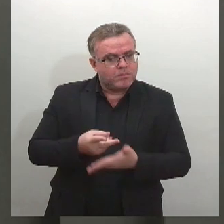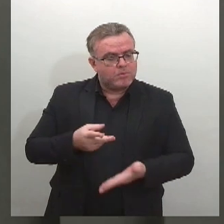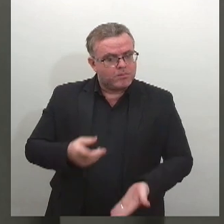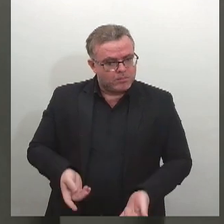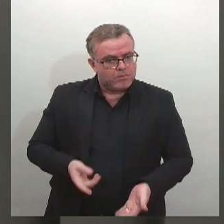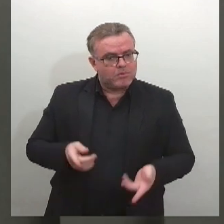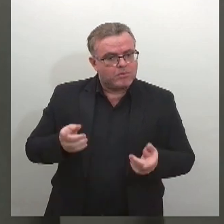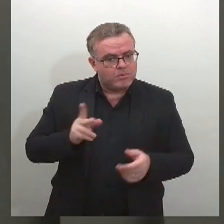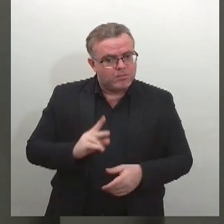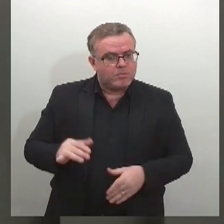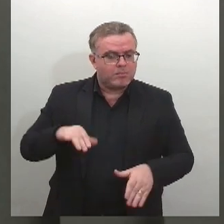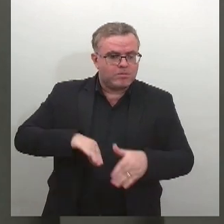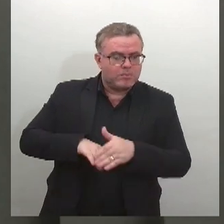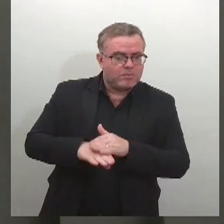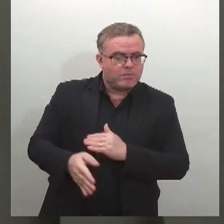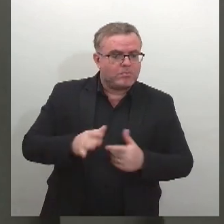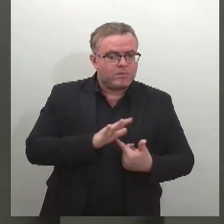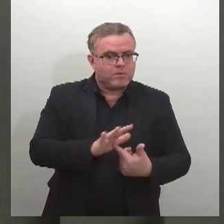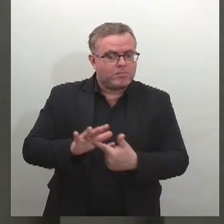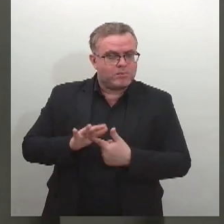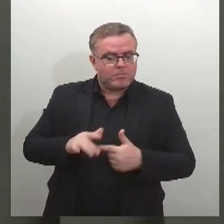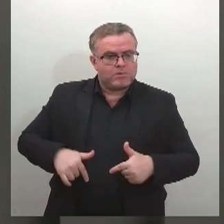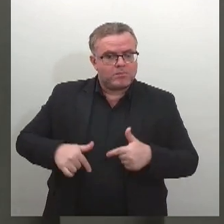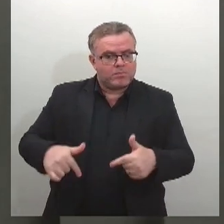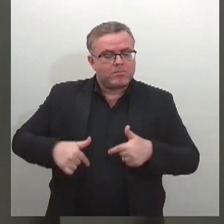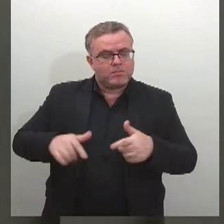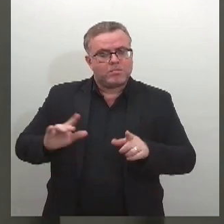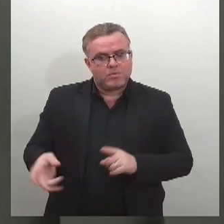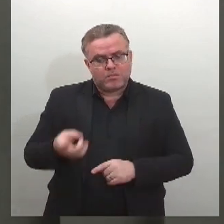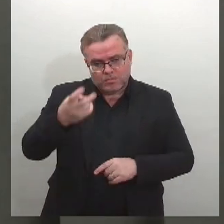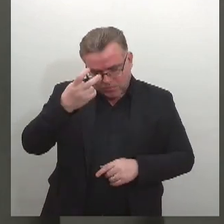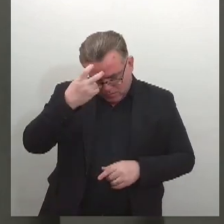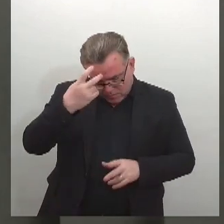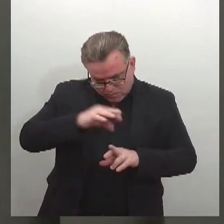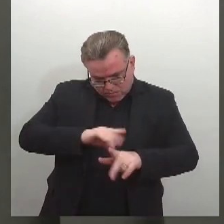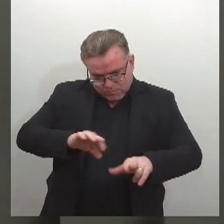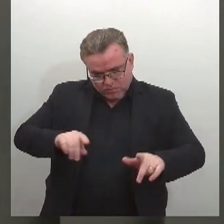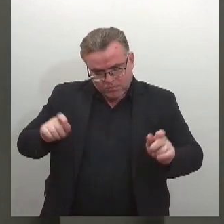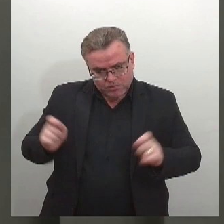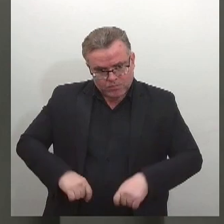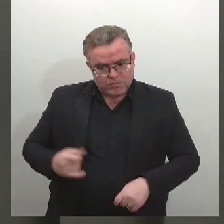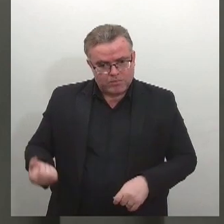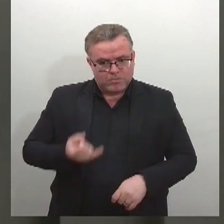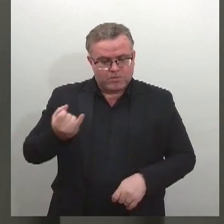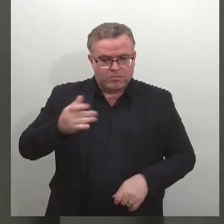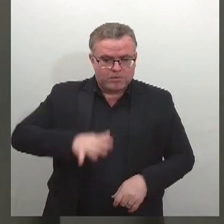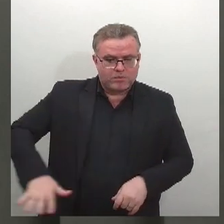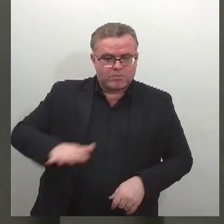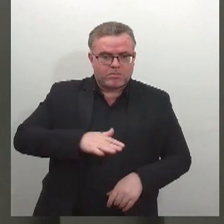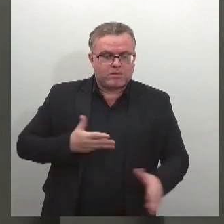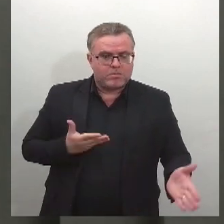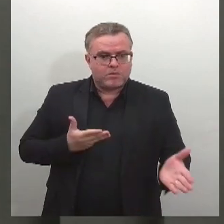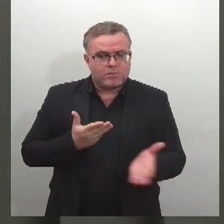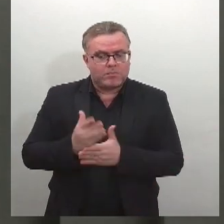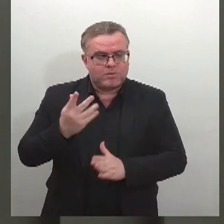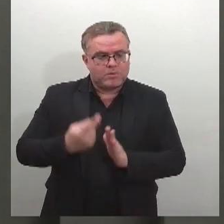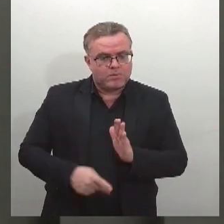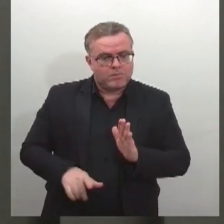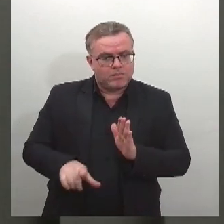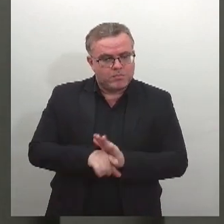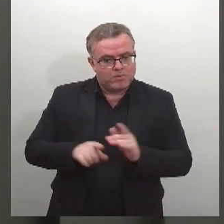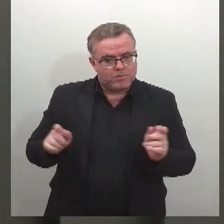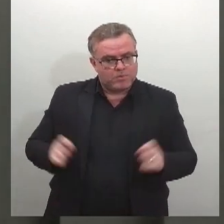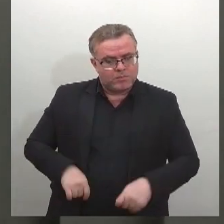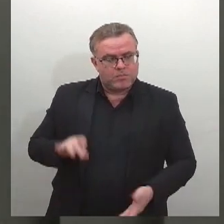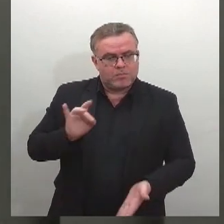e representa uma manifestação cultural de grande relevância para a região. A aprovação do projeto reconhece oficialmente a